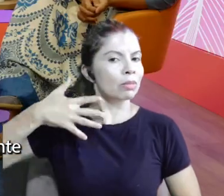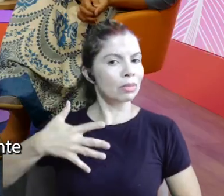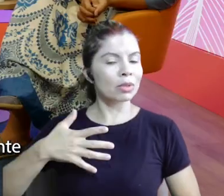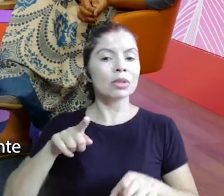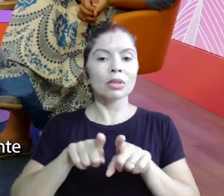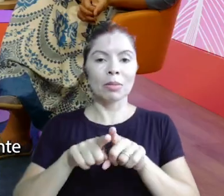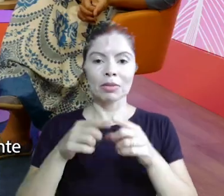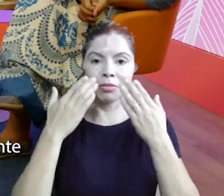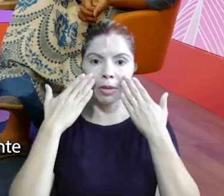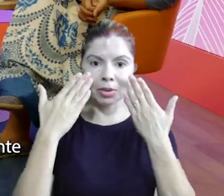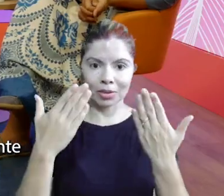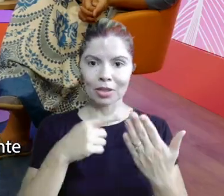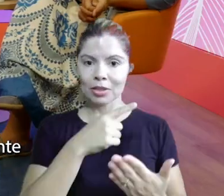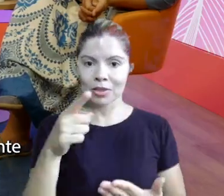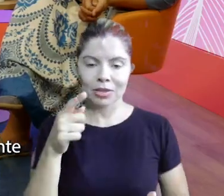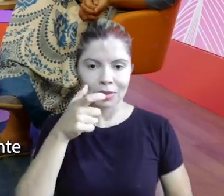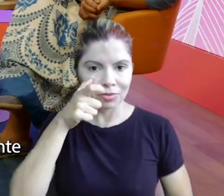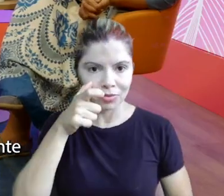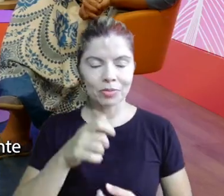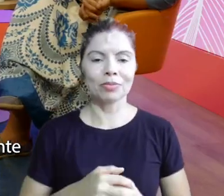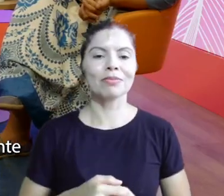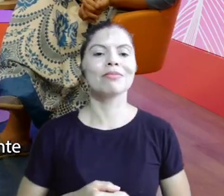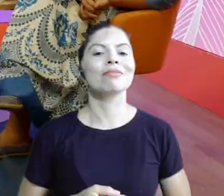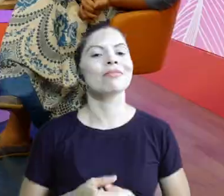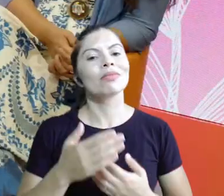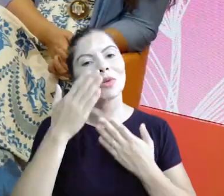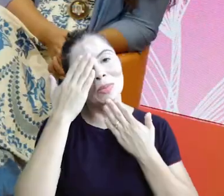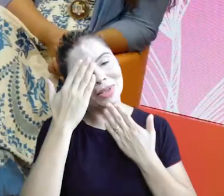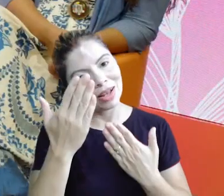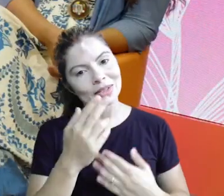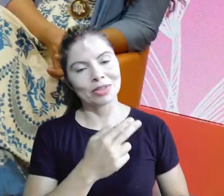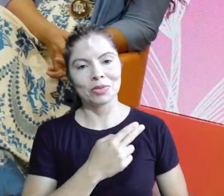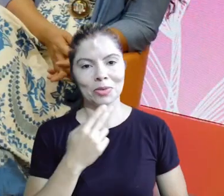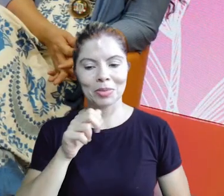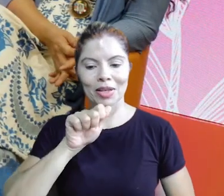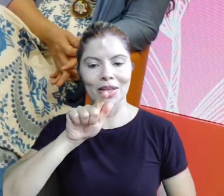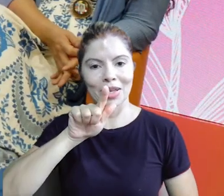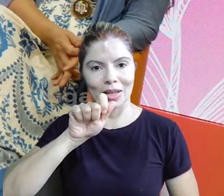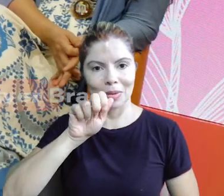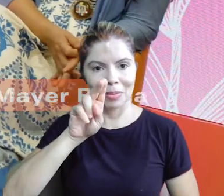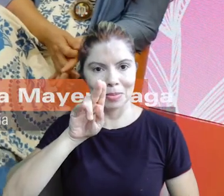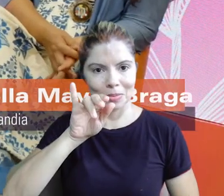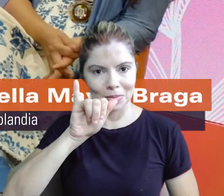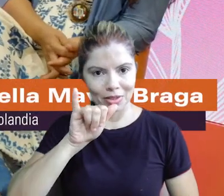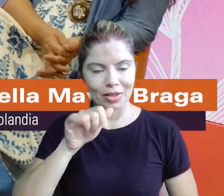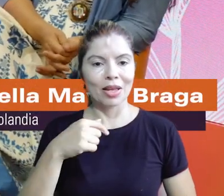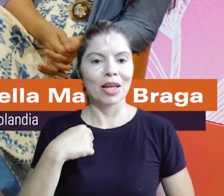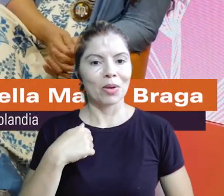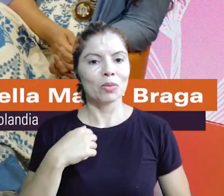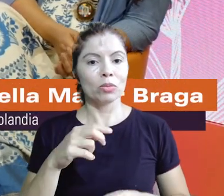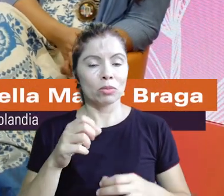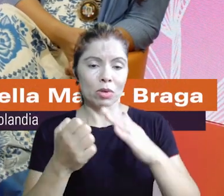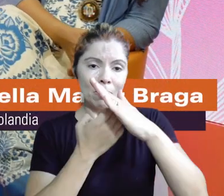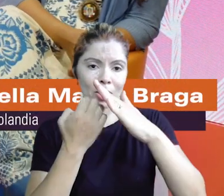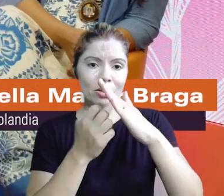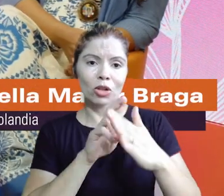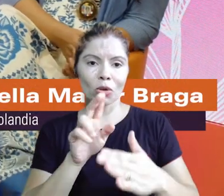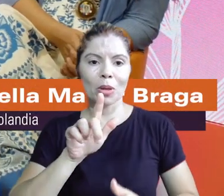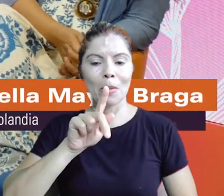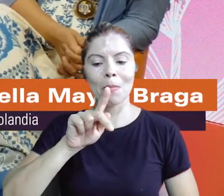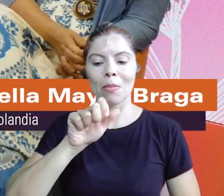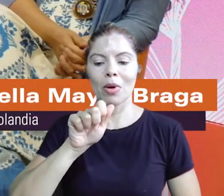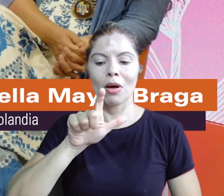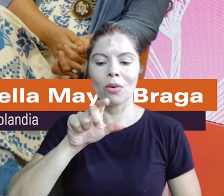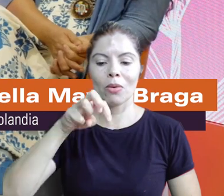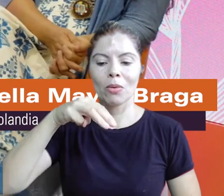sua autodescrição e se apresente para quem está nos assistindo. Muito obrigada, Aninha. Eu sou a Gabi Rodrigues, da Palmitolândia.